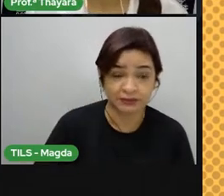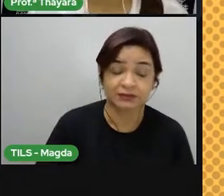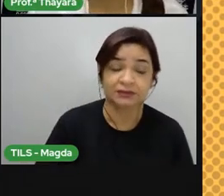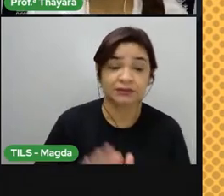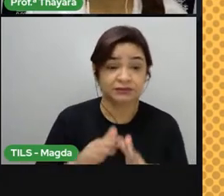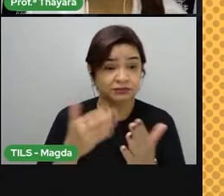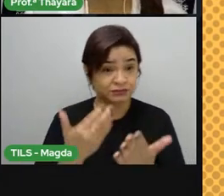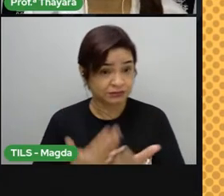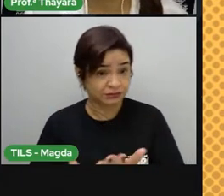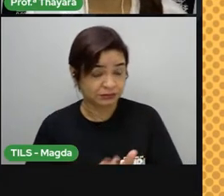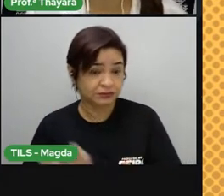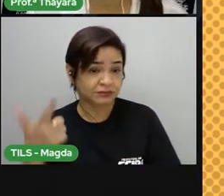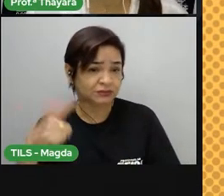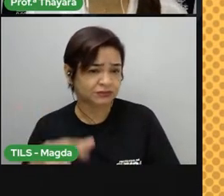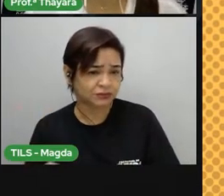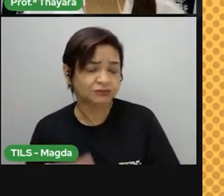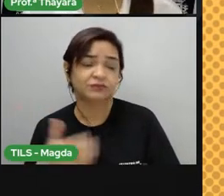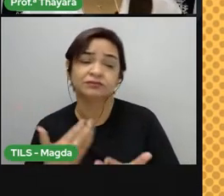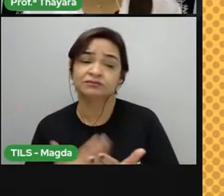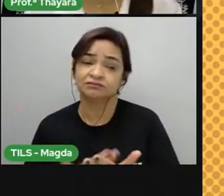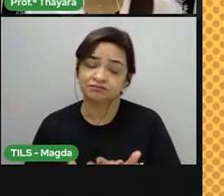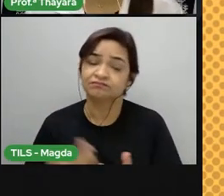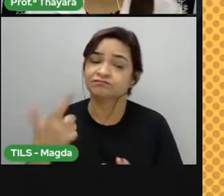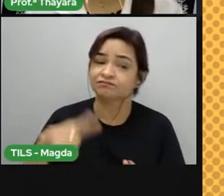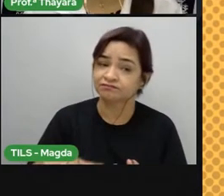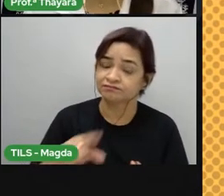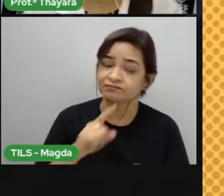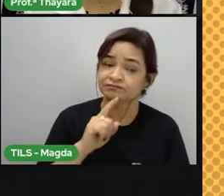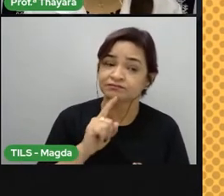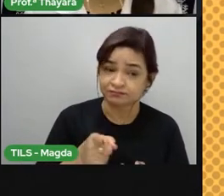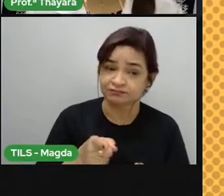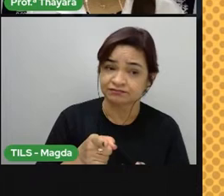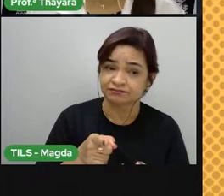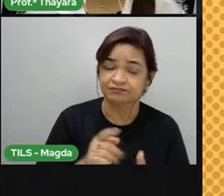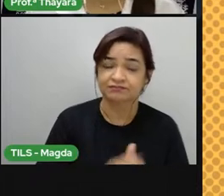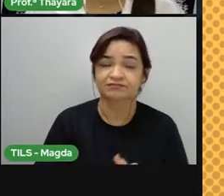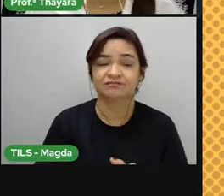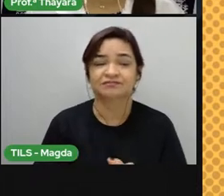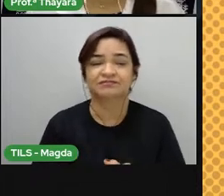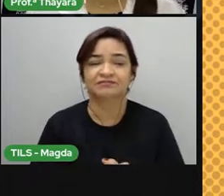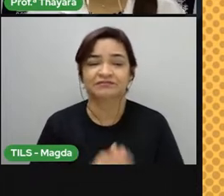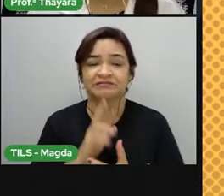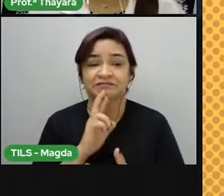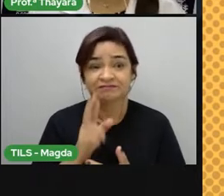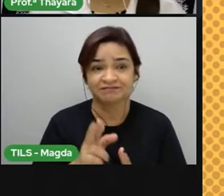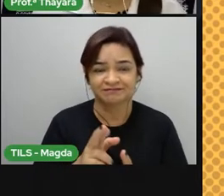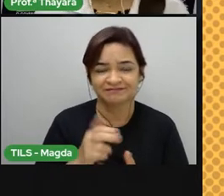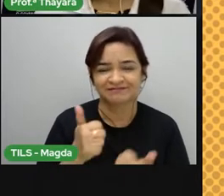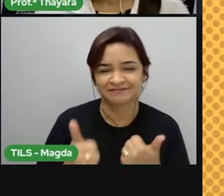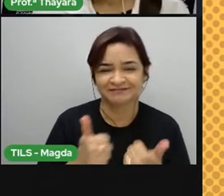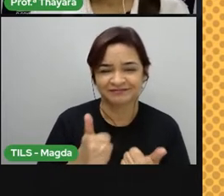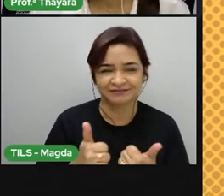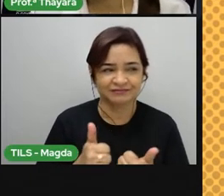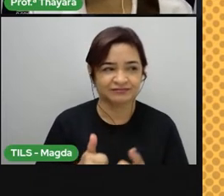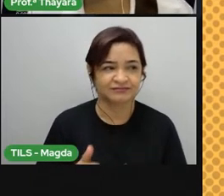de novo, estuda mais um pouquinho e pode tentar de novo responder essas questões, tá bom? Coloquem aqui, que depois eu vou ver.